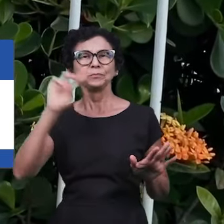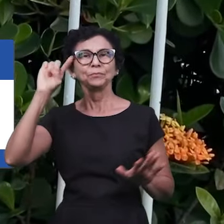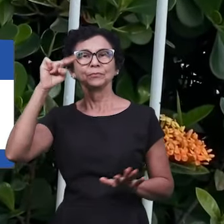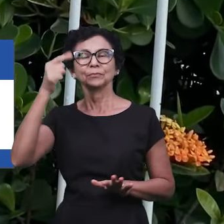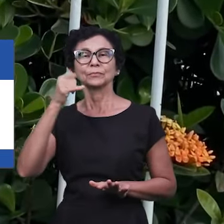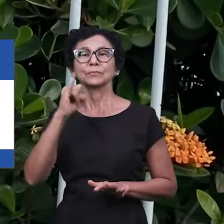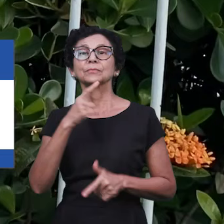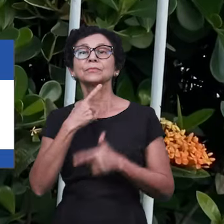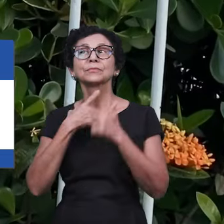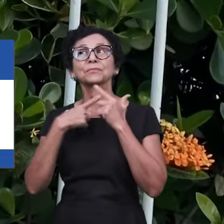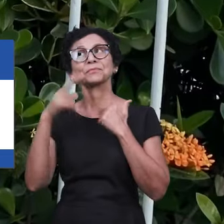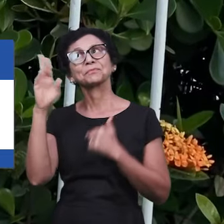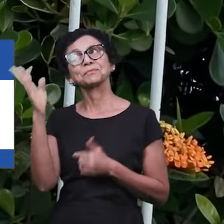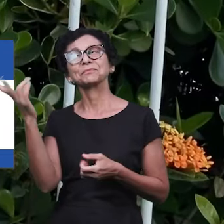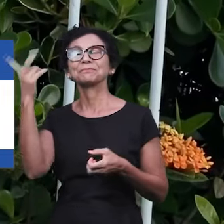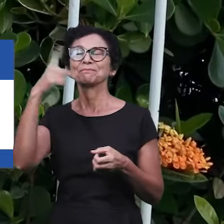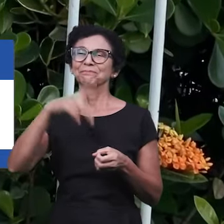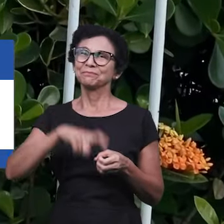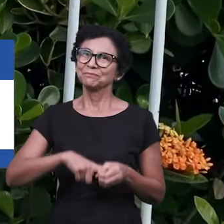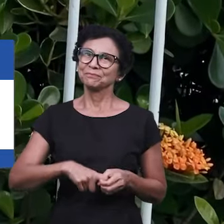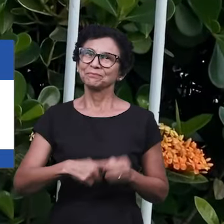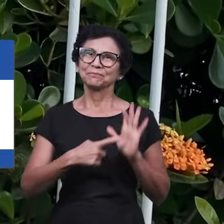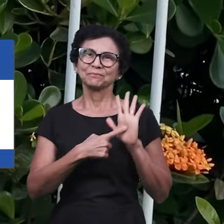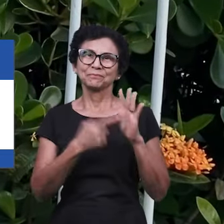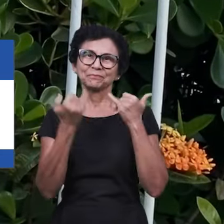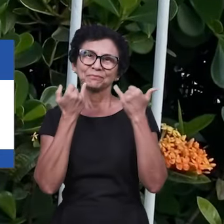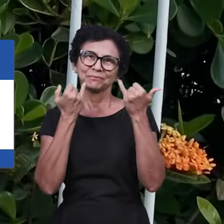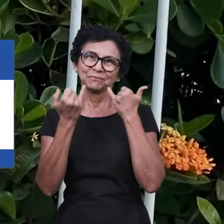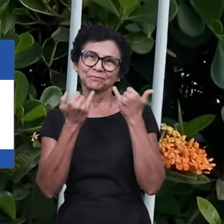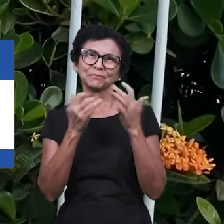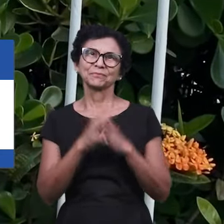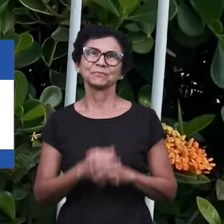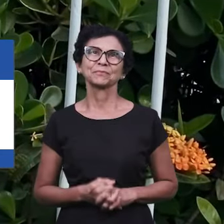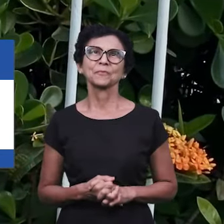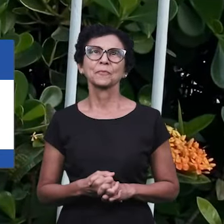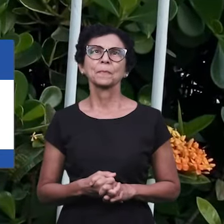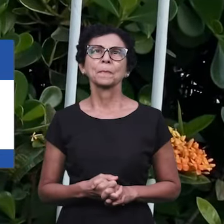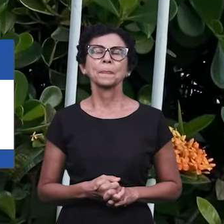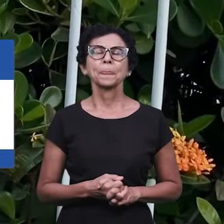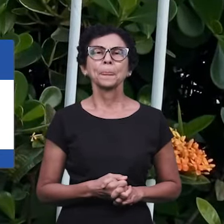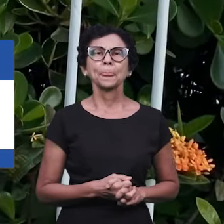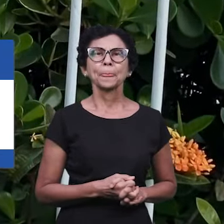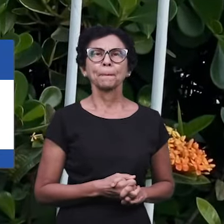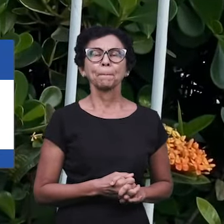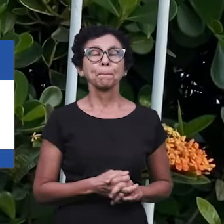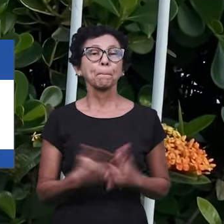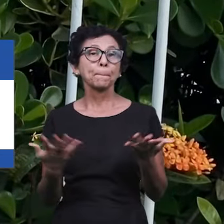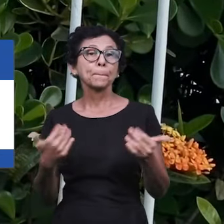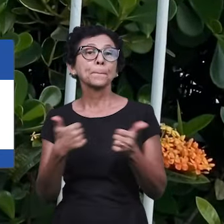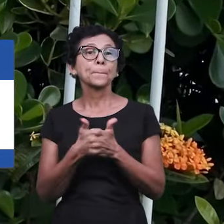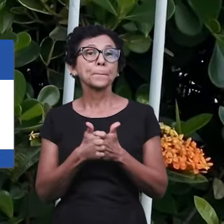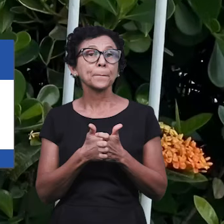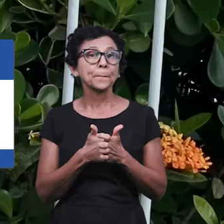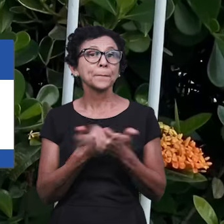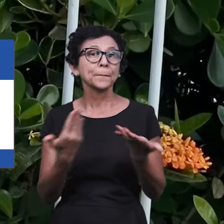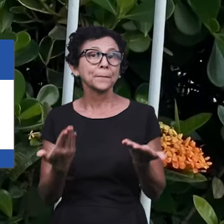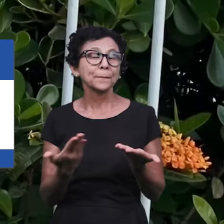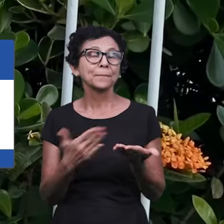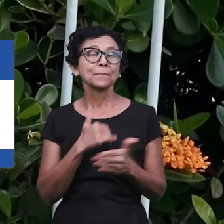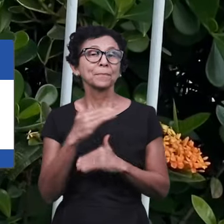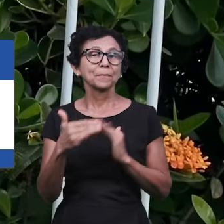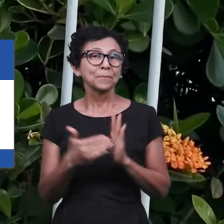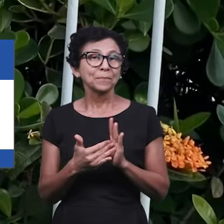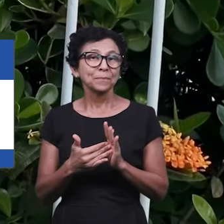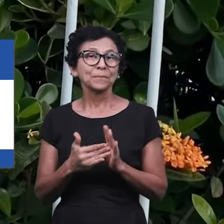se Deus nos permitir, estaremos de volta trazendo mais novidade para os irmãos. E, para acompanhar tudo o que acontece nas nossas igrejas, continue assistindo